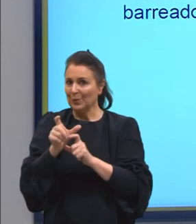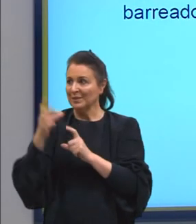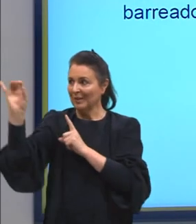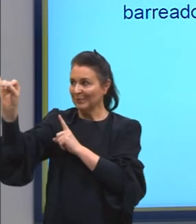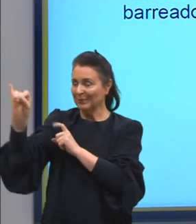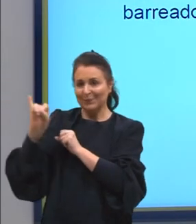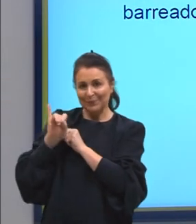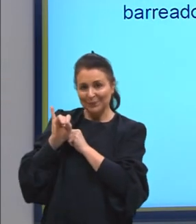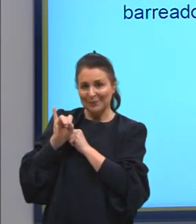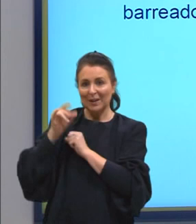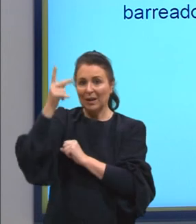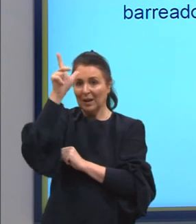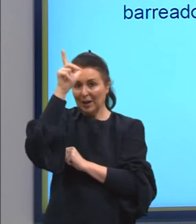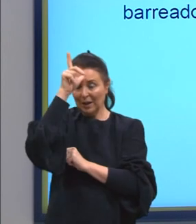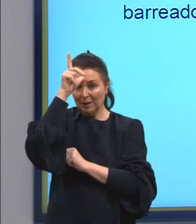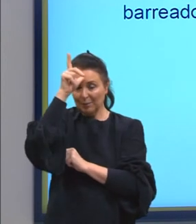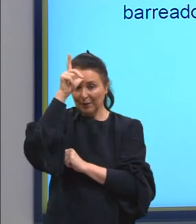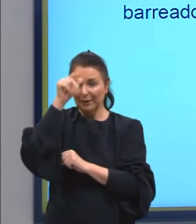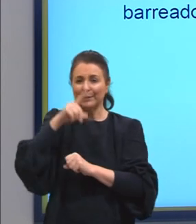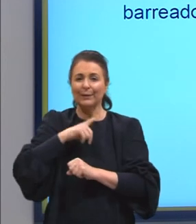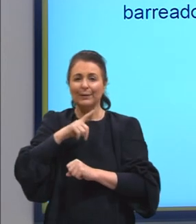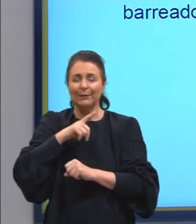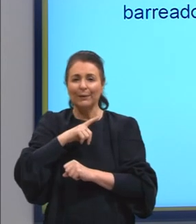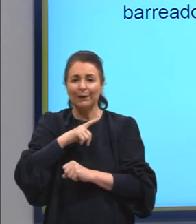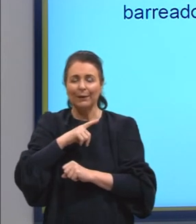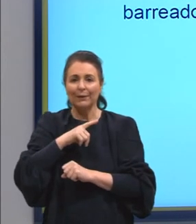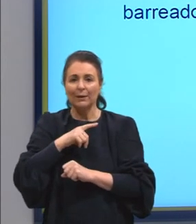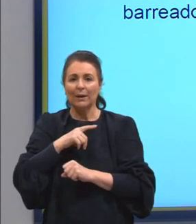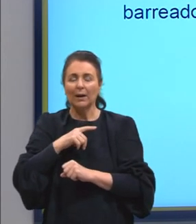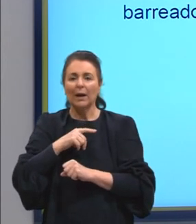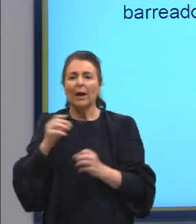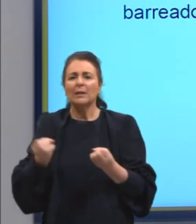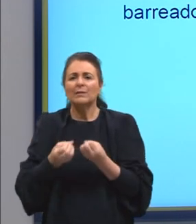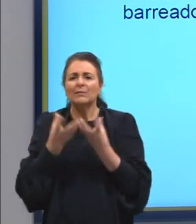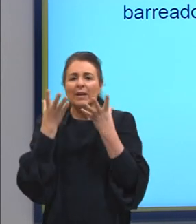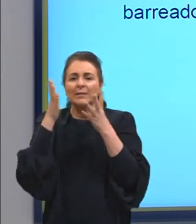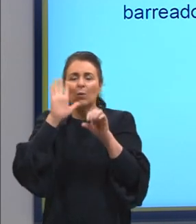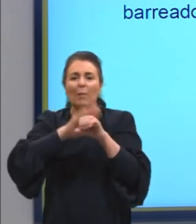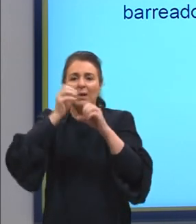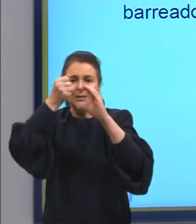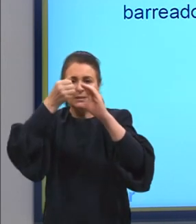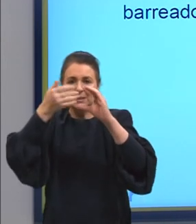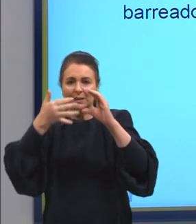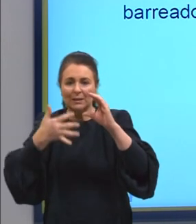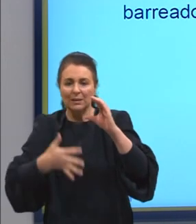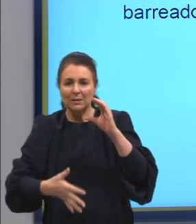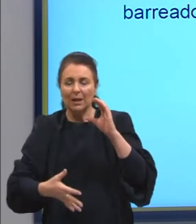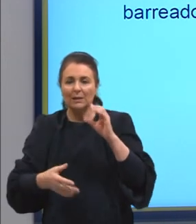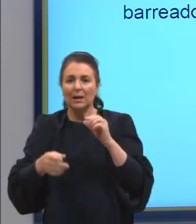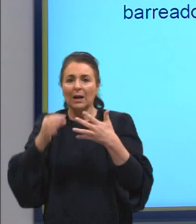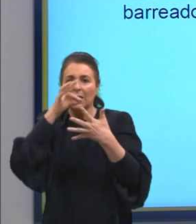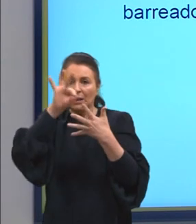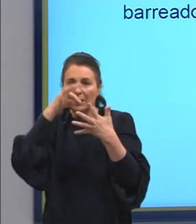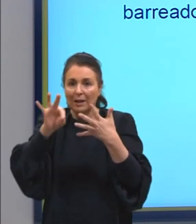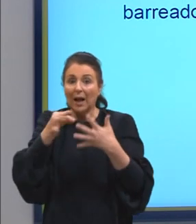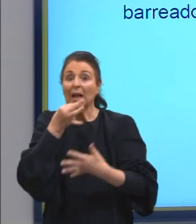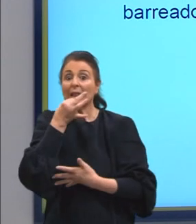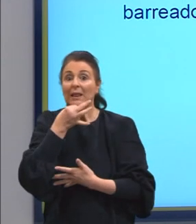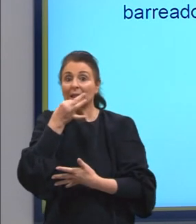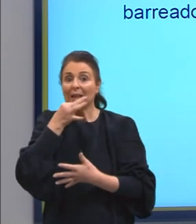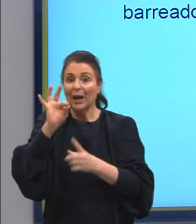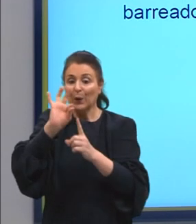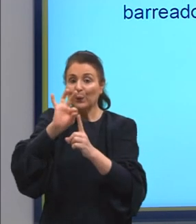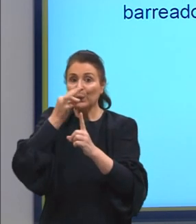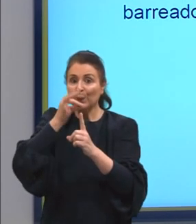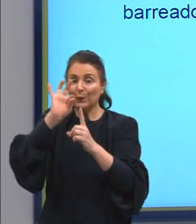alemães e italianos, as festas típicas, entre outras, as mais características, destaque-se a Festa da Uva, Caxias,